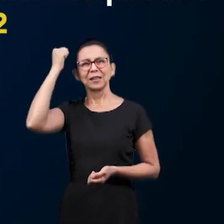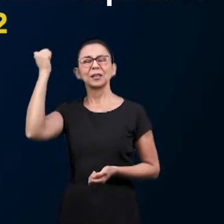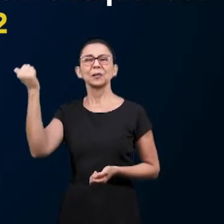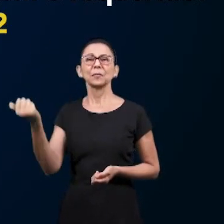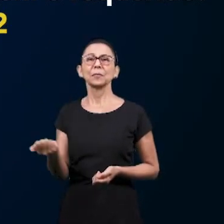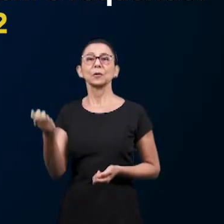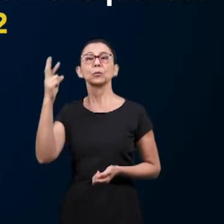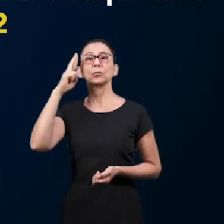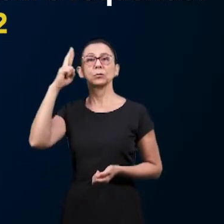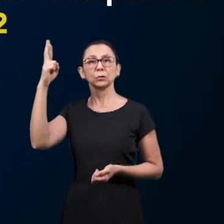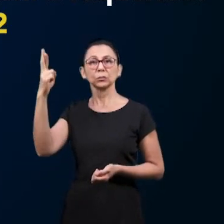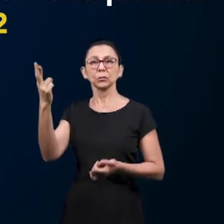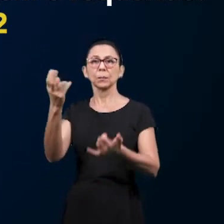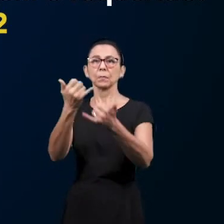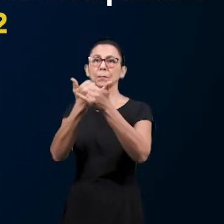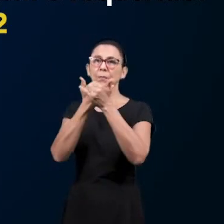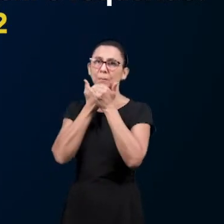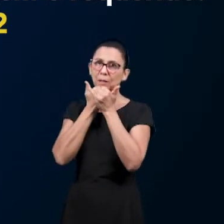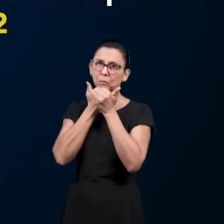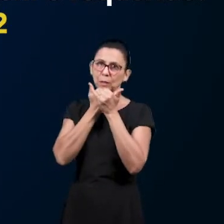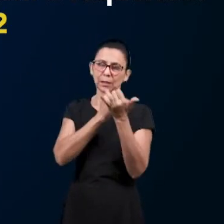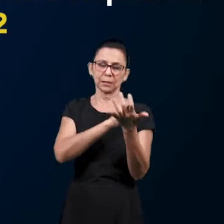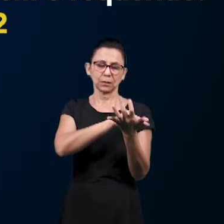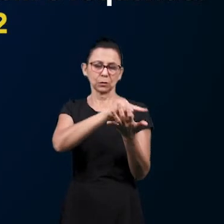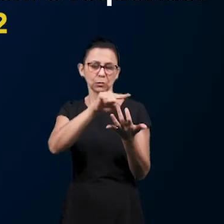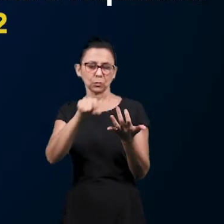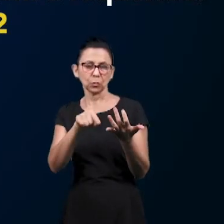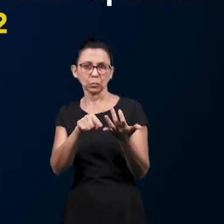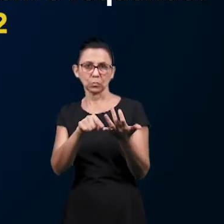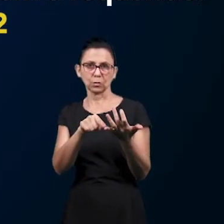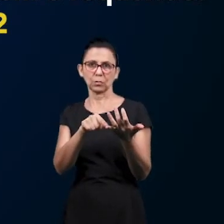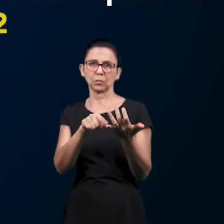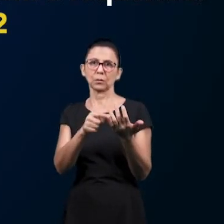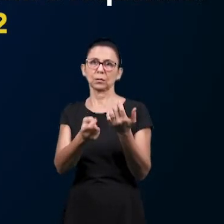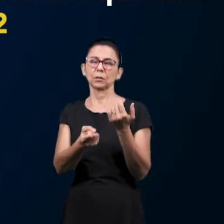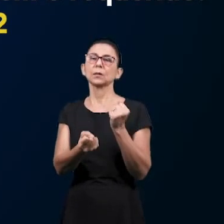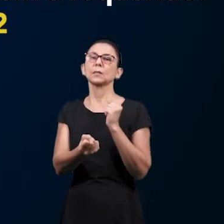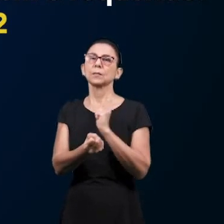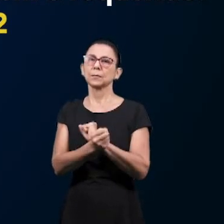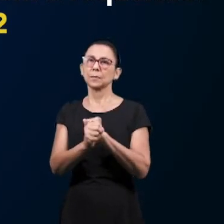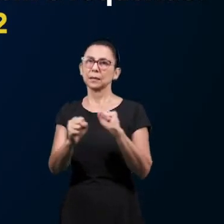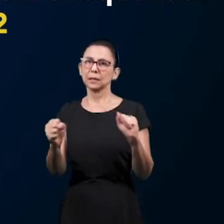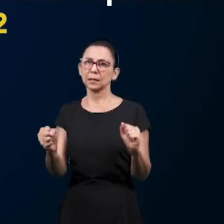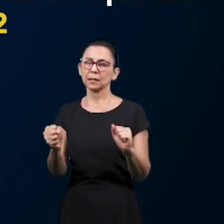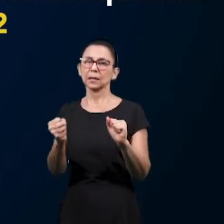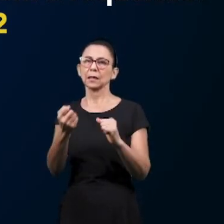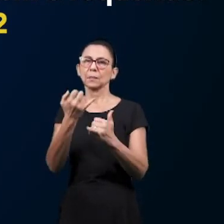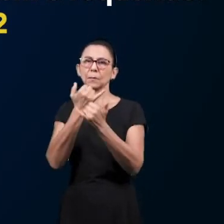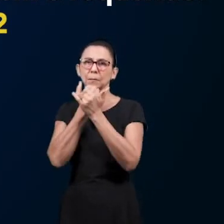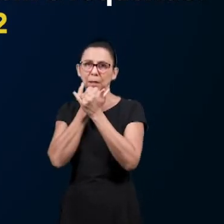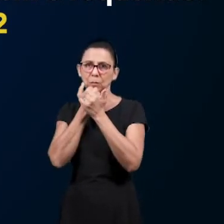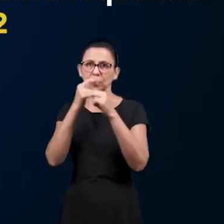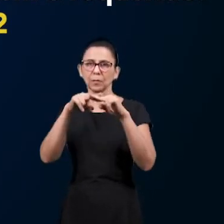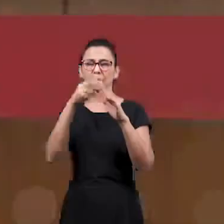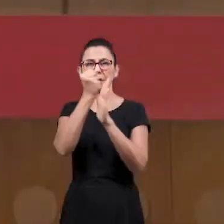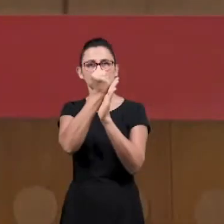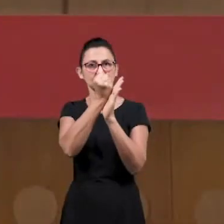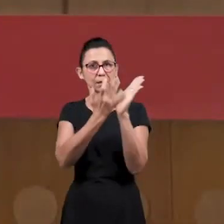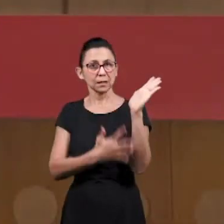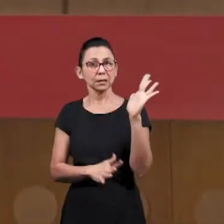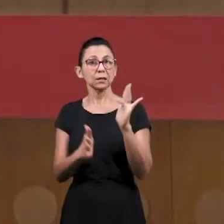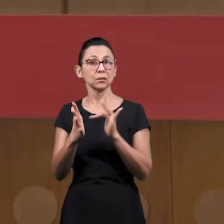conceder-lhe o perdão e a remissão dos pecados através do sangue de Jesus.